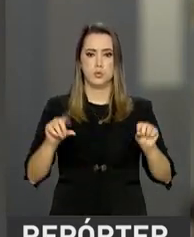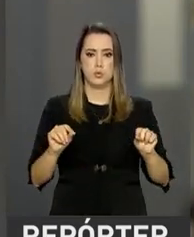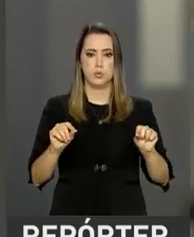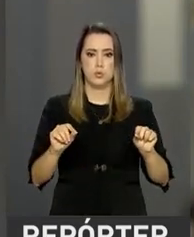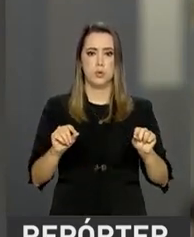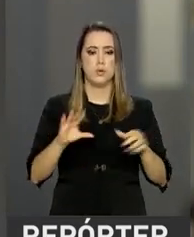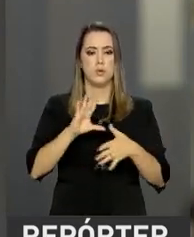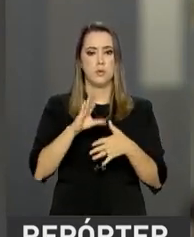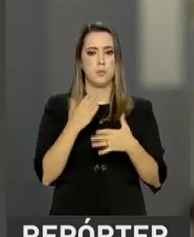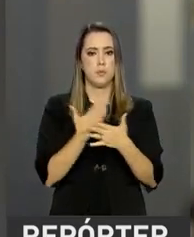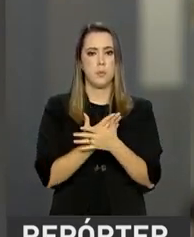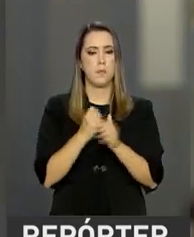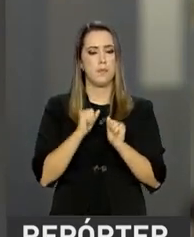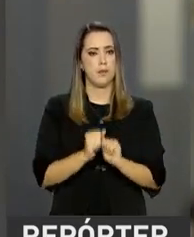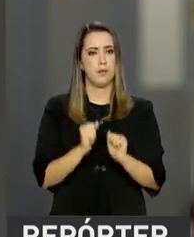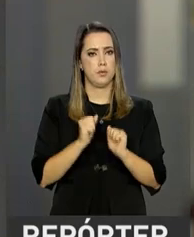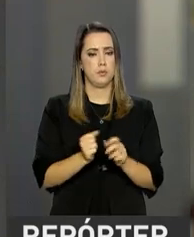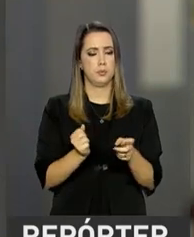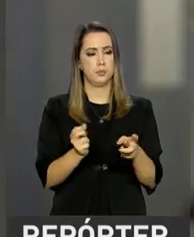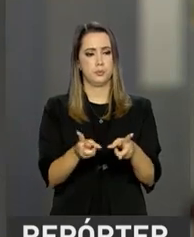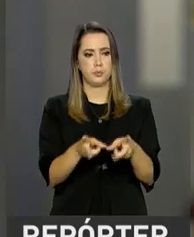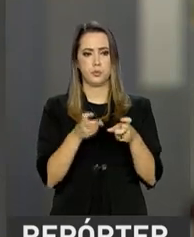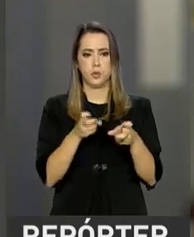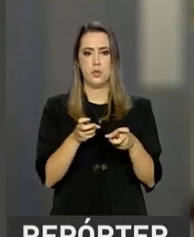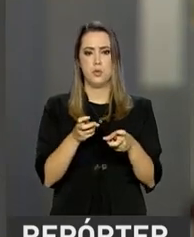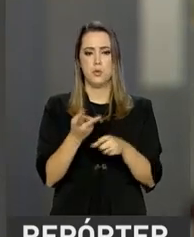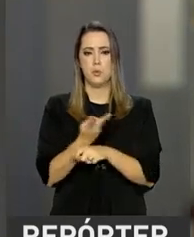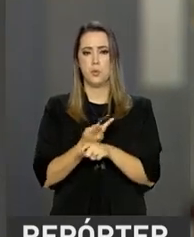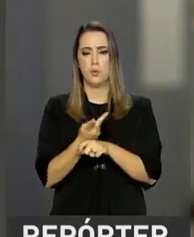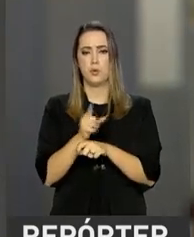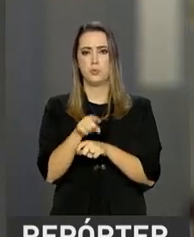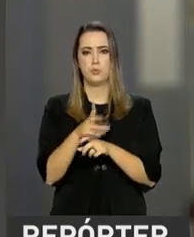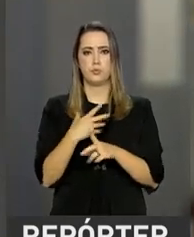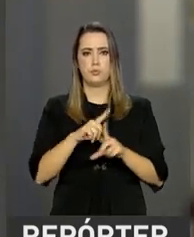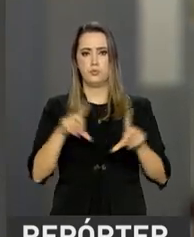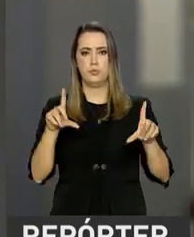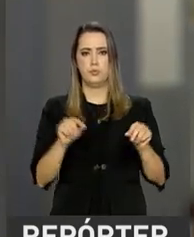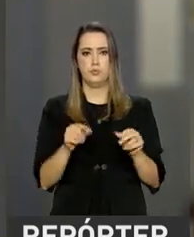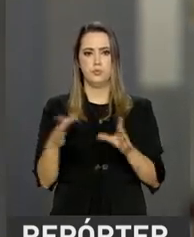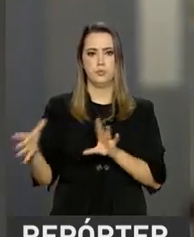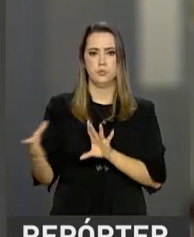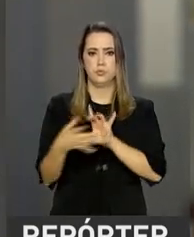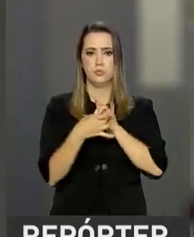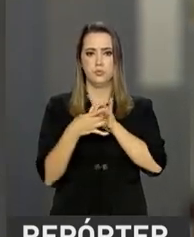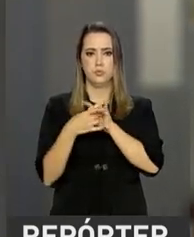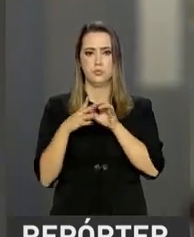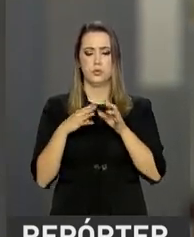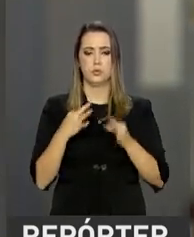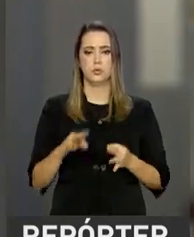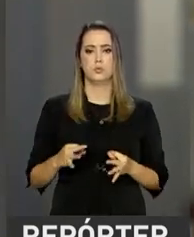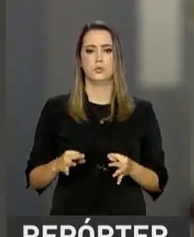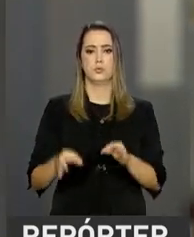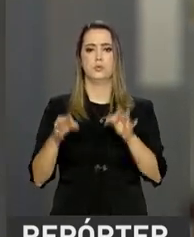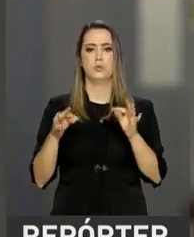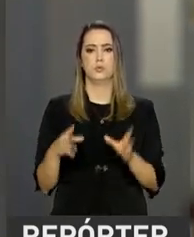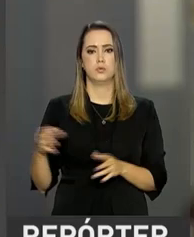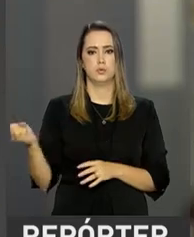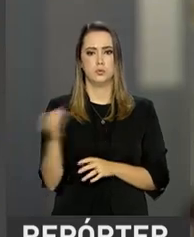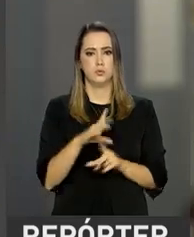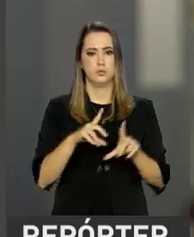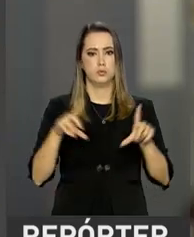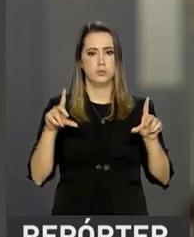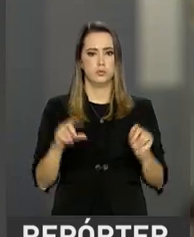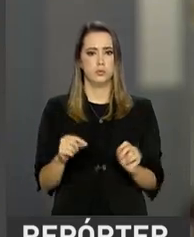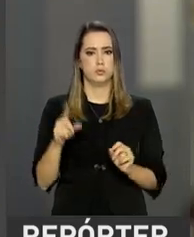que é o modelo do Mercosul, permite que haja rastreamento, permite que haja uma integração de tecnologias nesse modelo